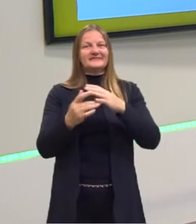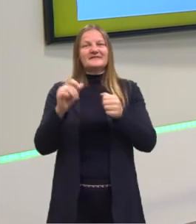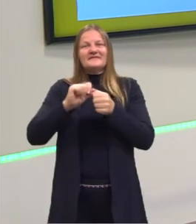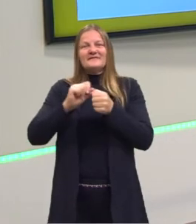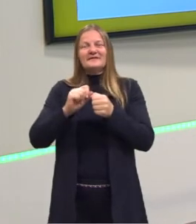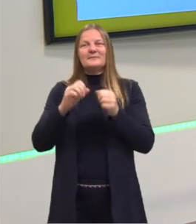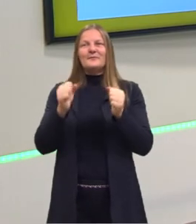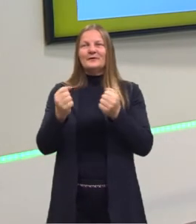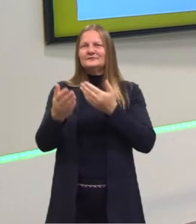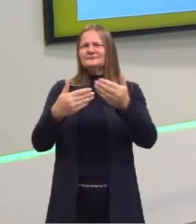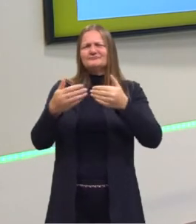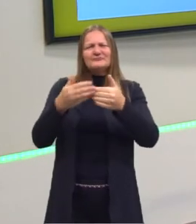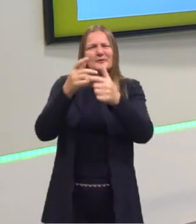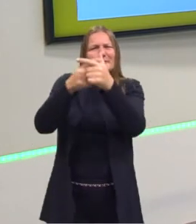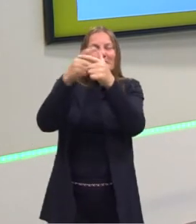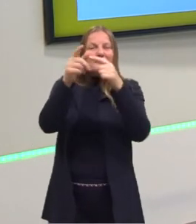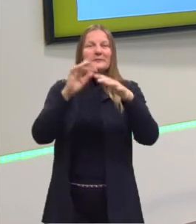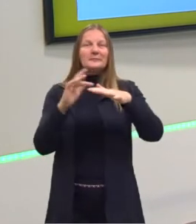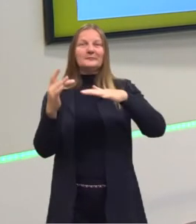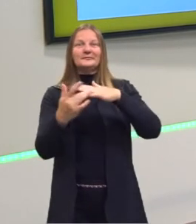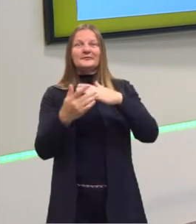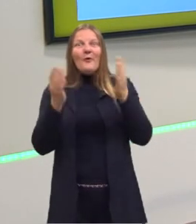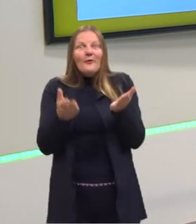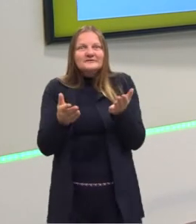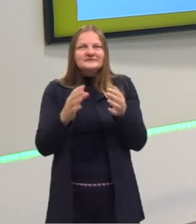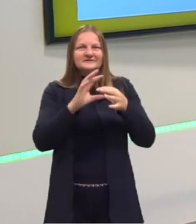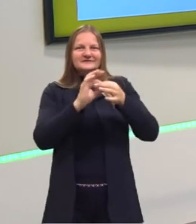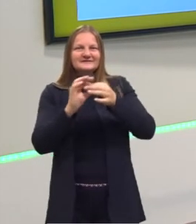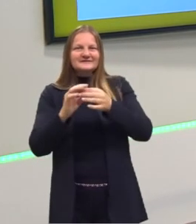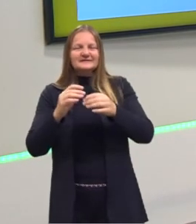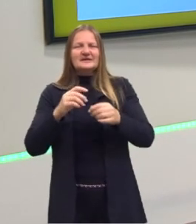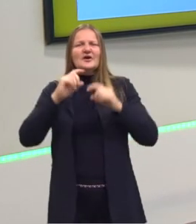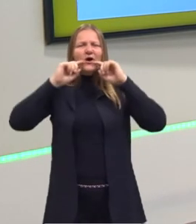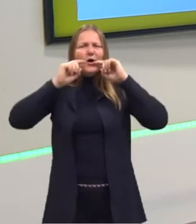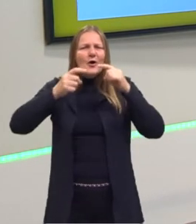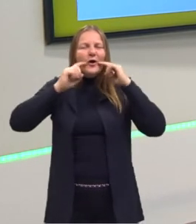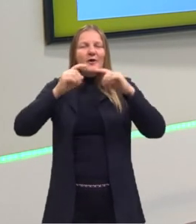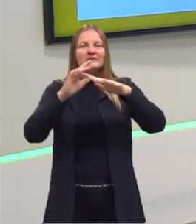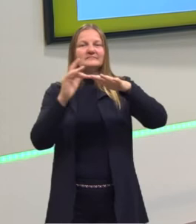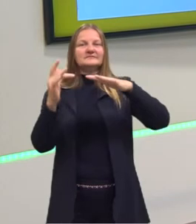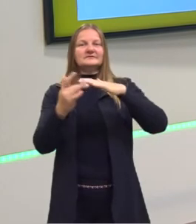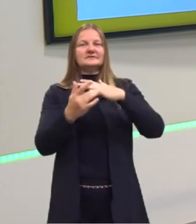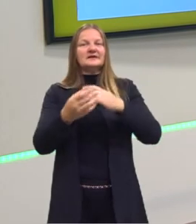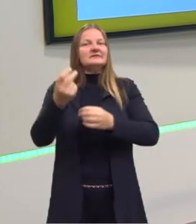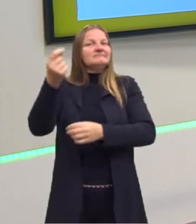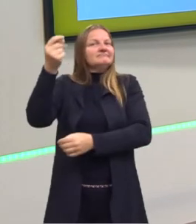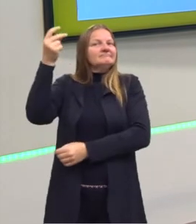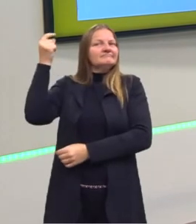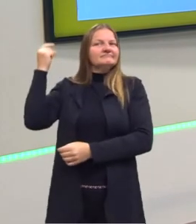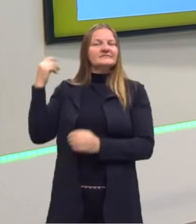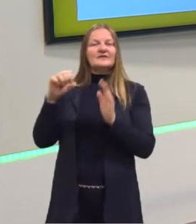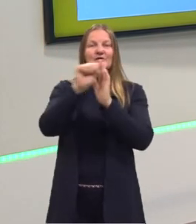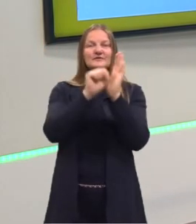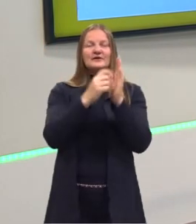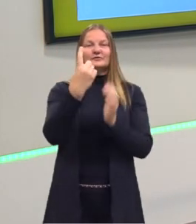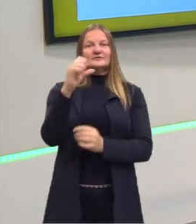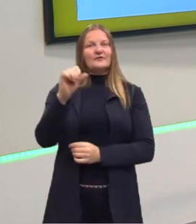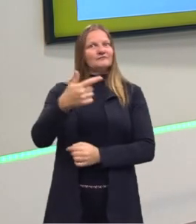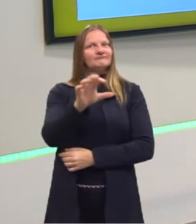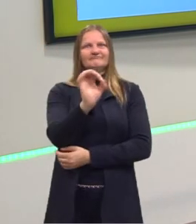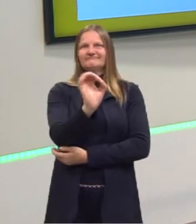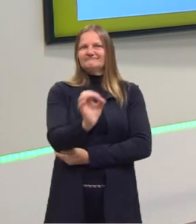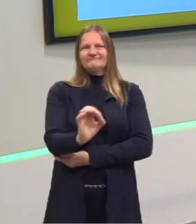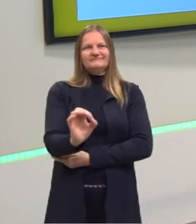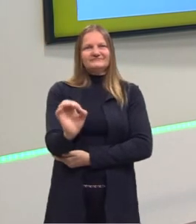falar de qualquer problema, fazemos denúncias através das redes sociais. Naquela época, no final do século XIX, não existia.